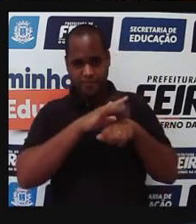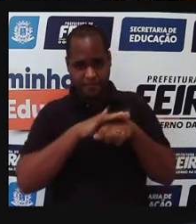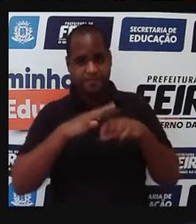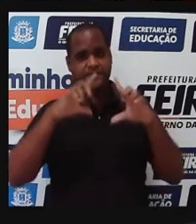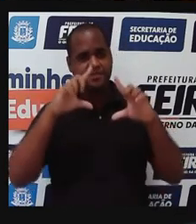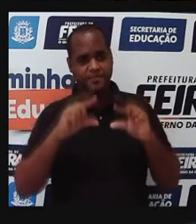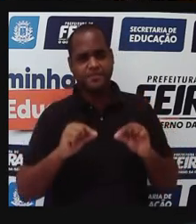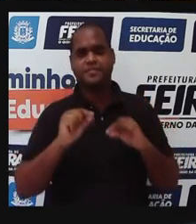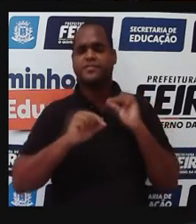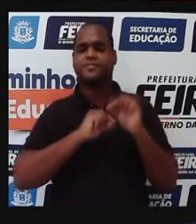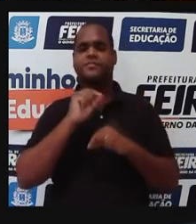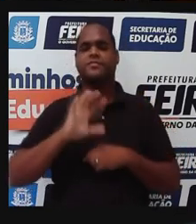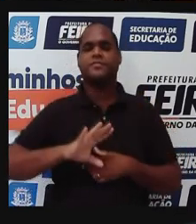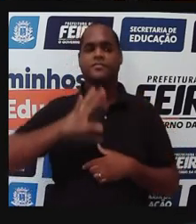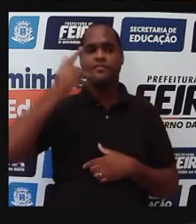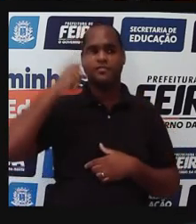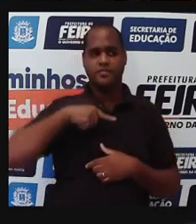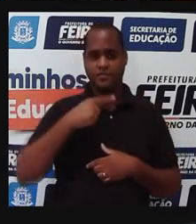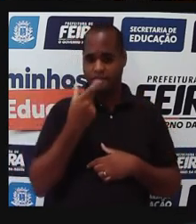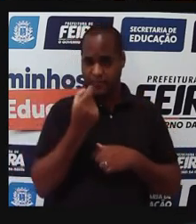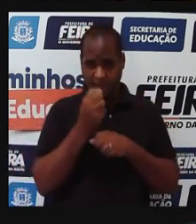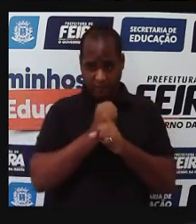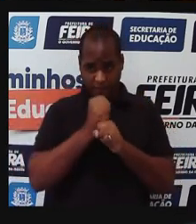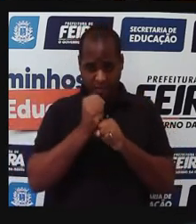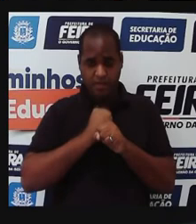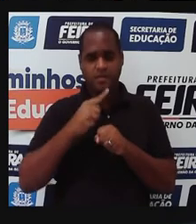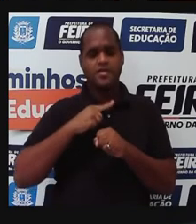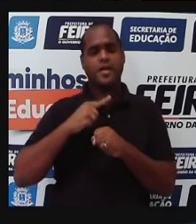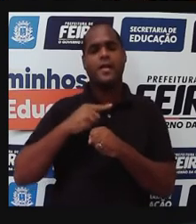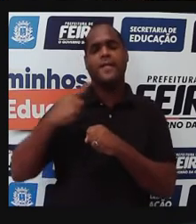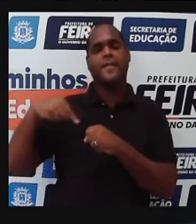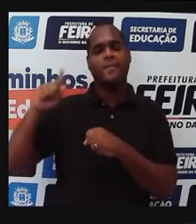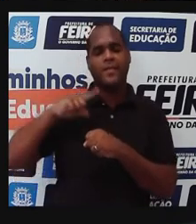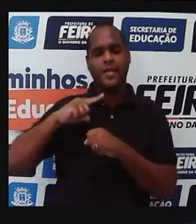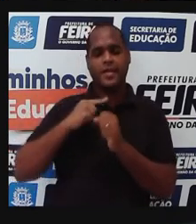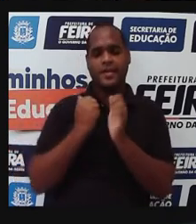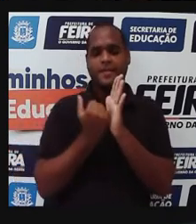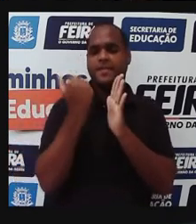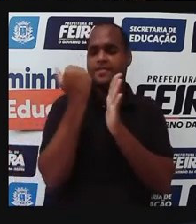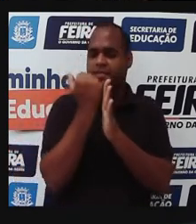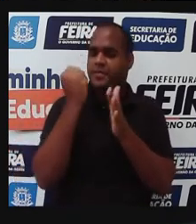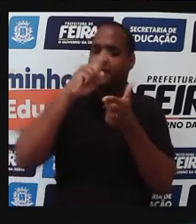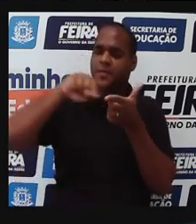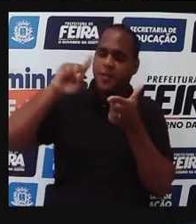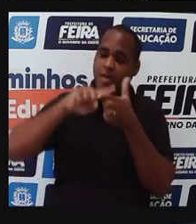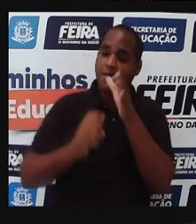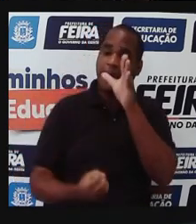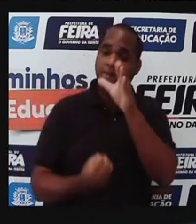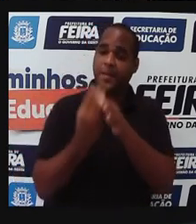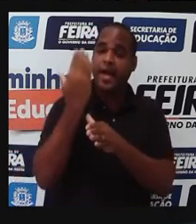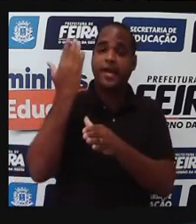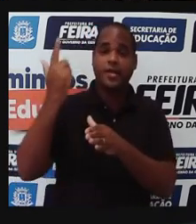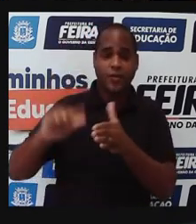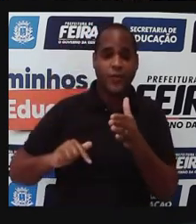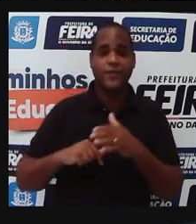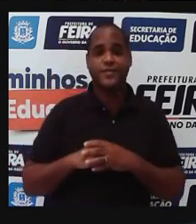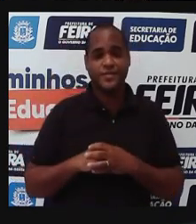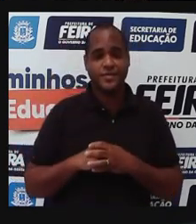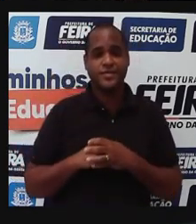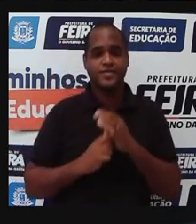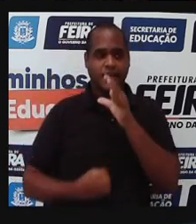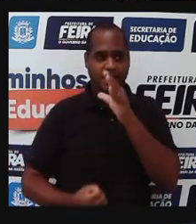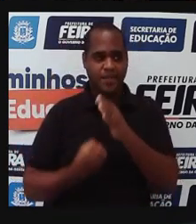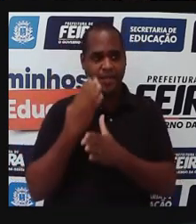acontece? Nos últimos 20 anos, elas apresentam um aumento, elas ressurgem, elas apresentam um